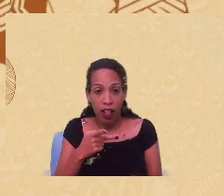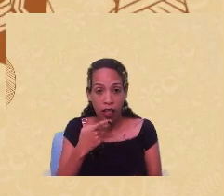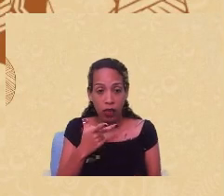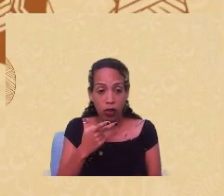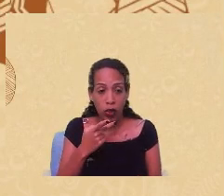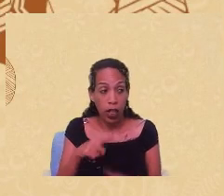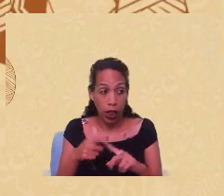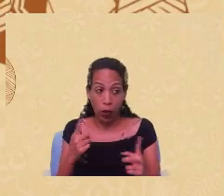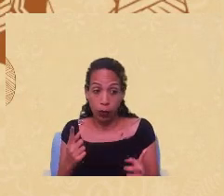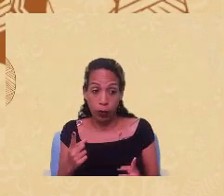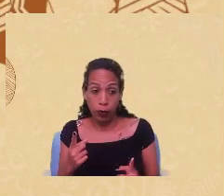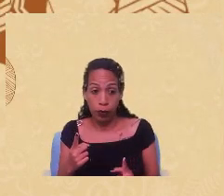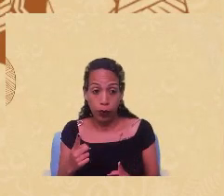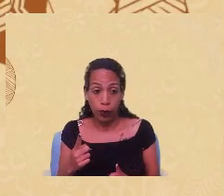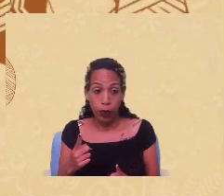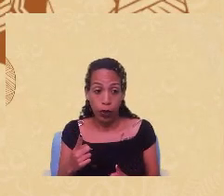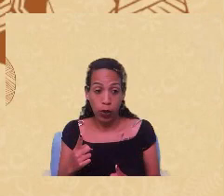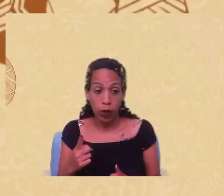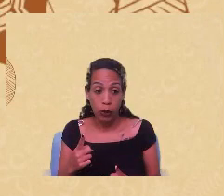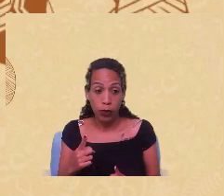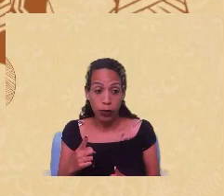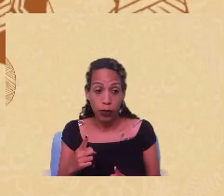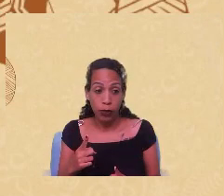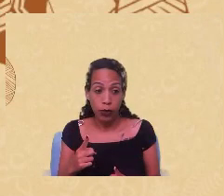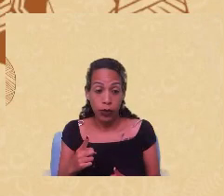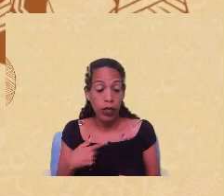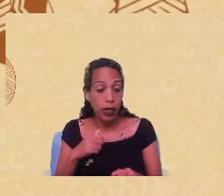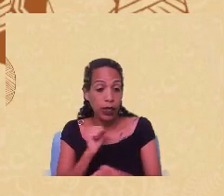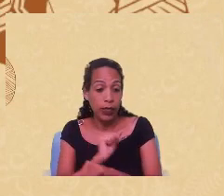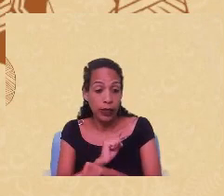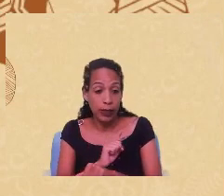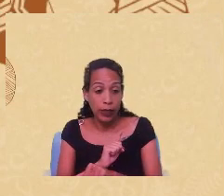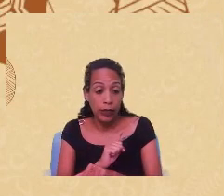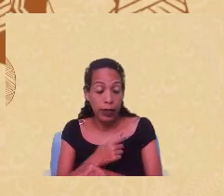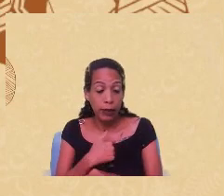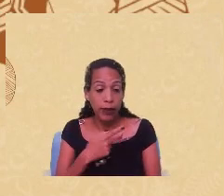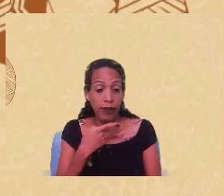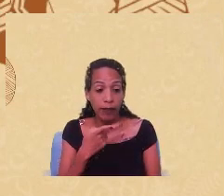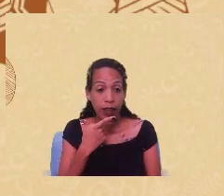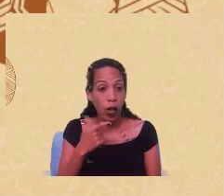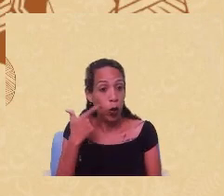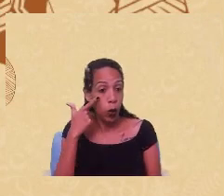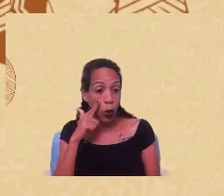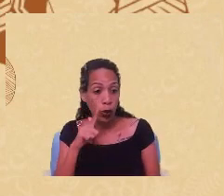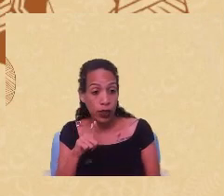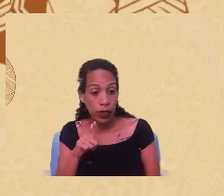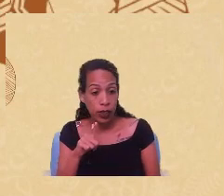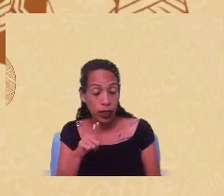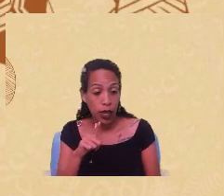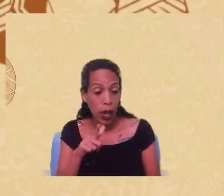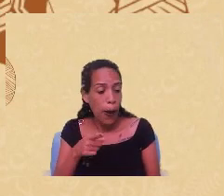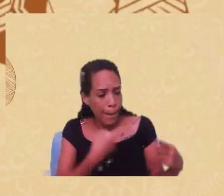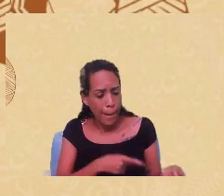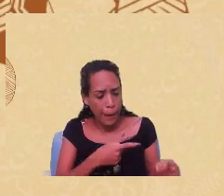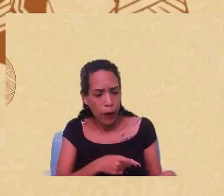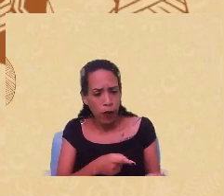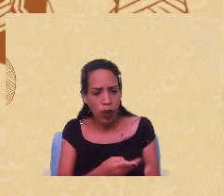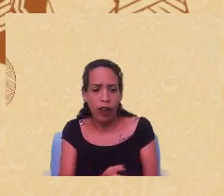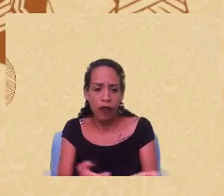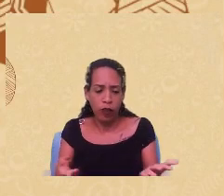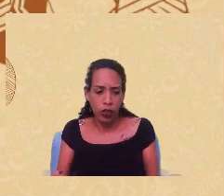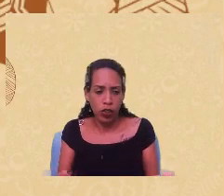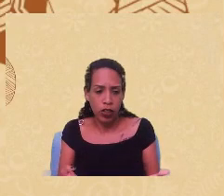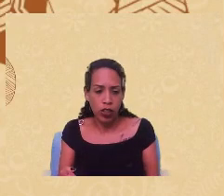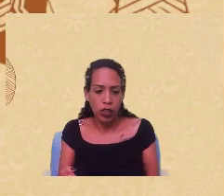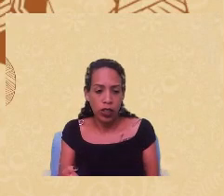eu espero que a minha fala consiga provocar em vocês, que escutam, que,